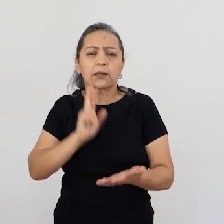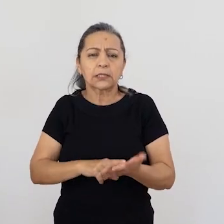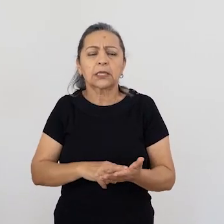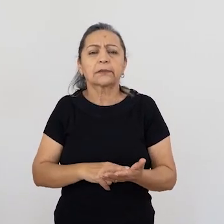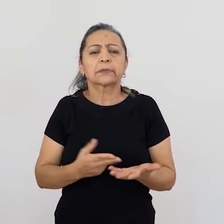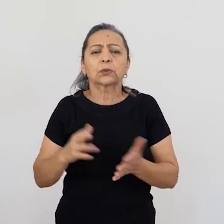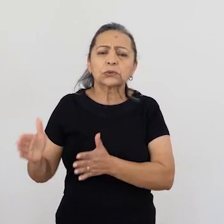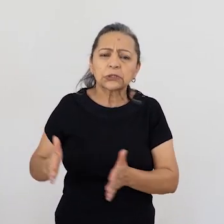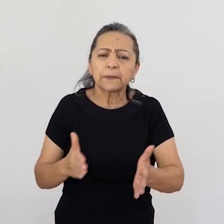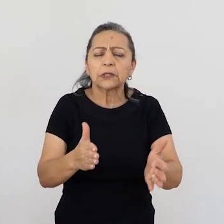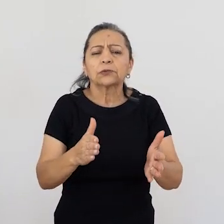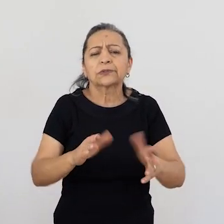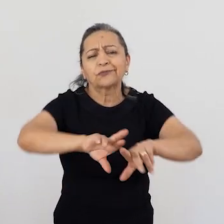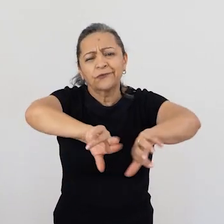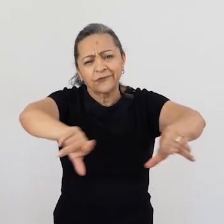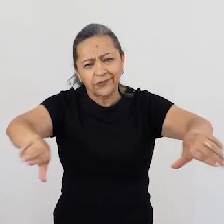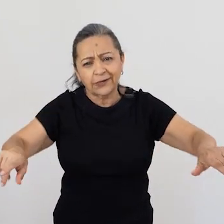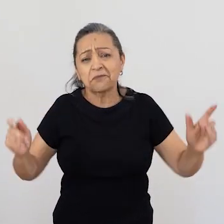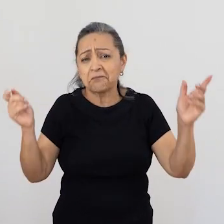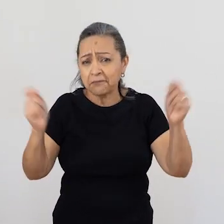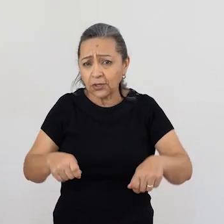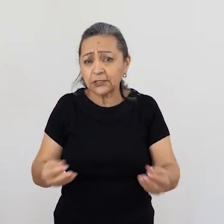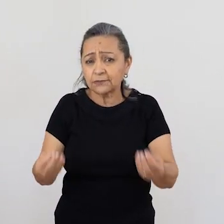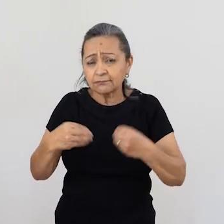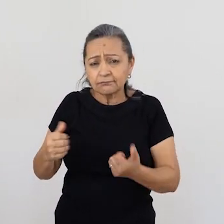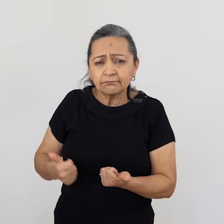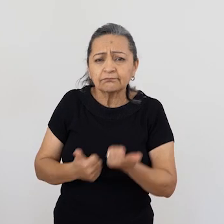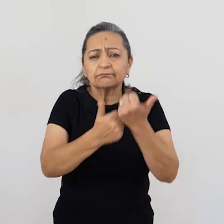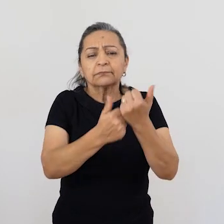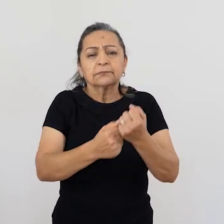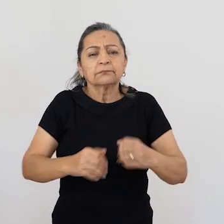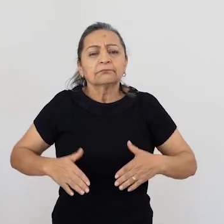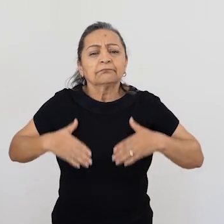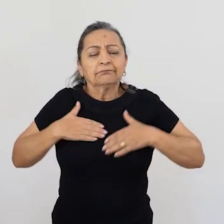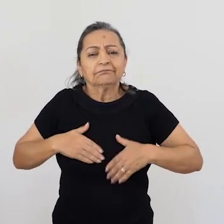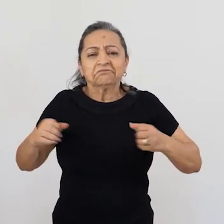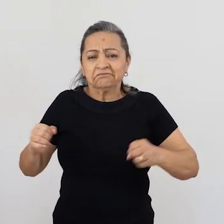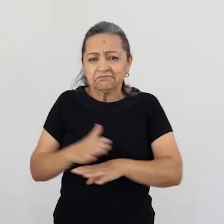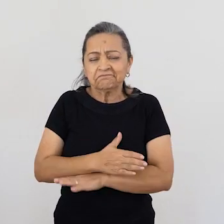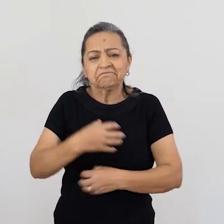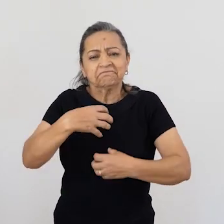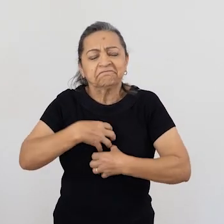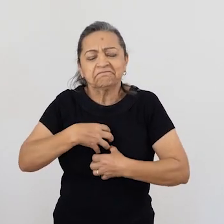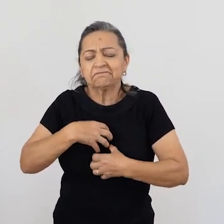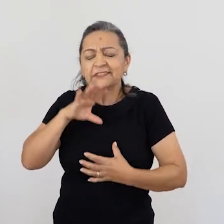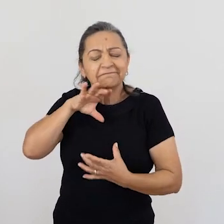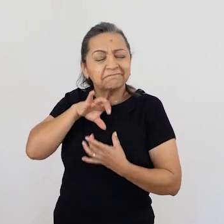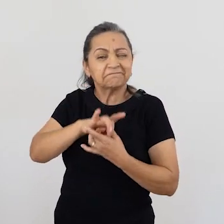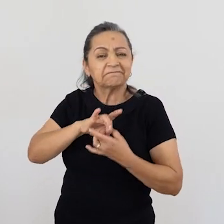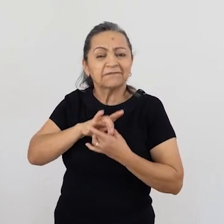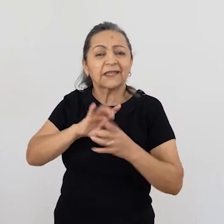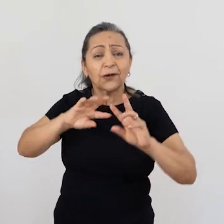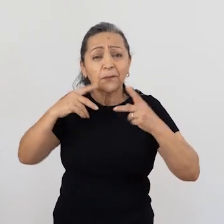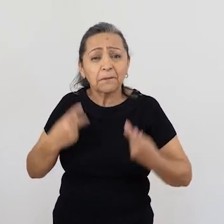que... Vou falar por todos nós. Que a gente tenha sabedoria para reconhecer os caminhos, que são muitos,